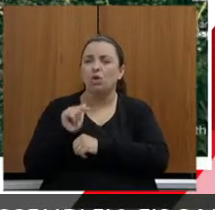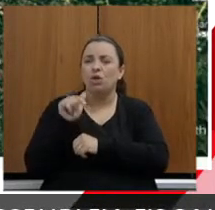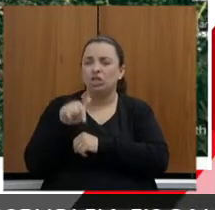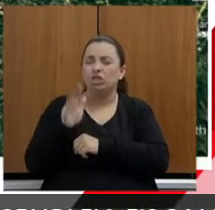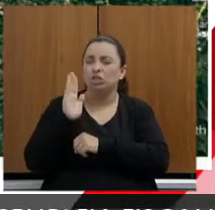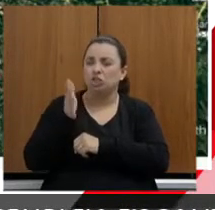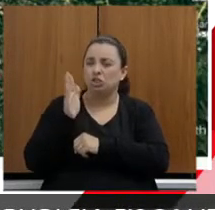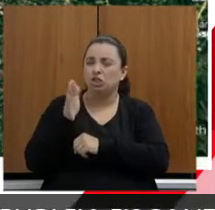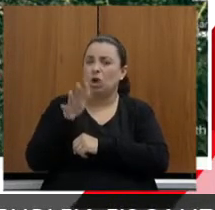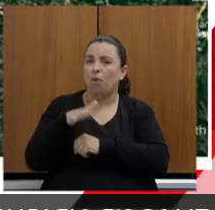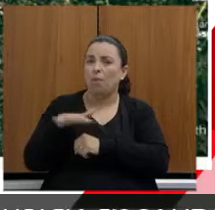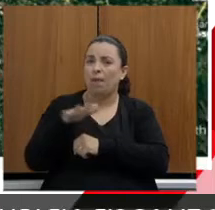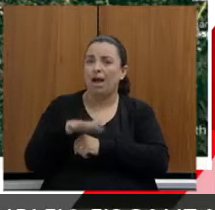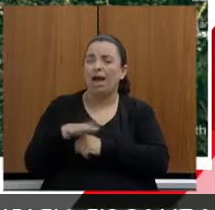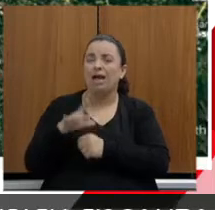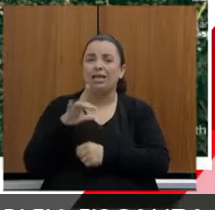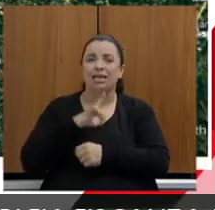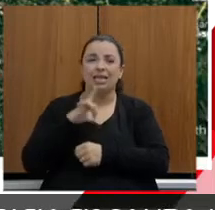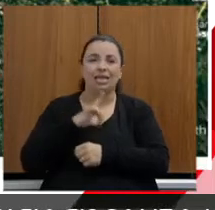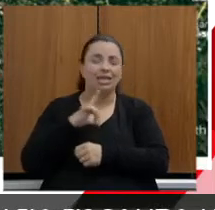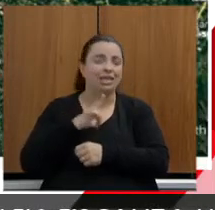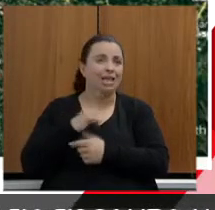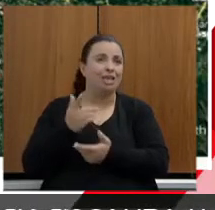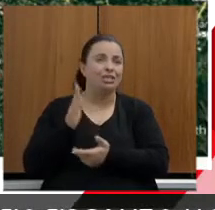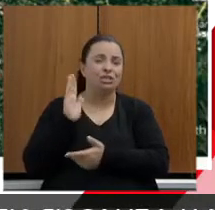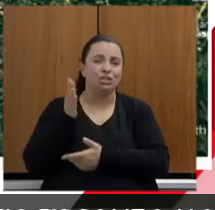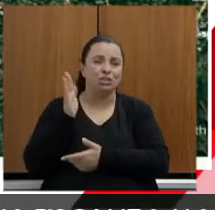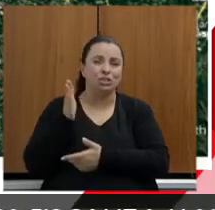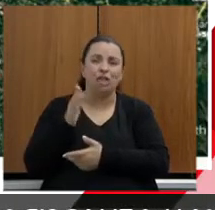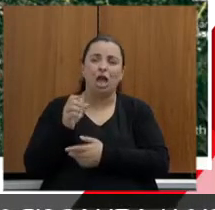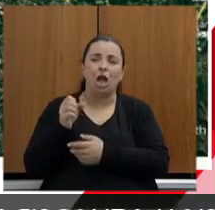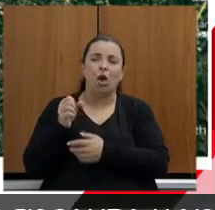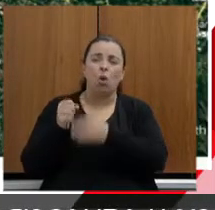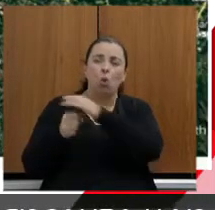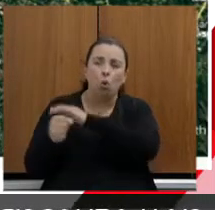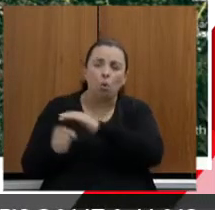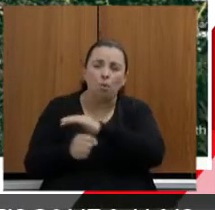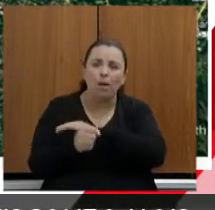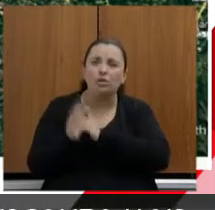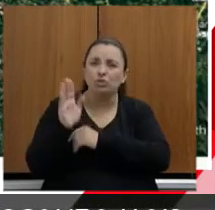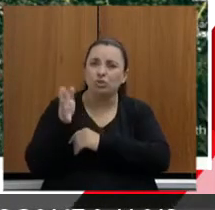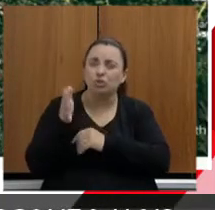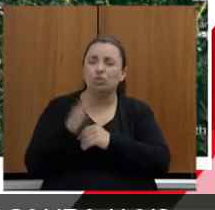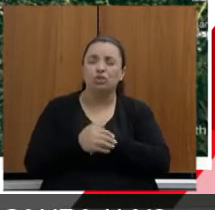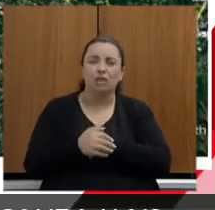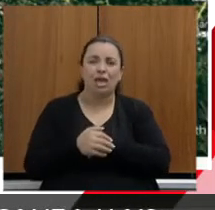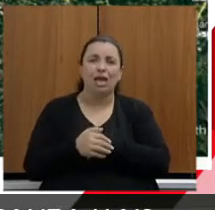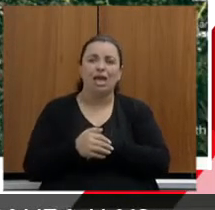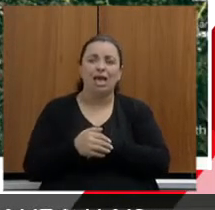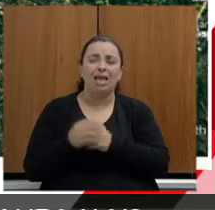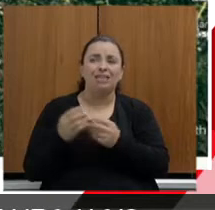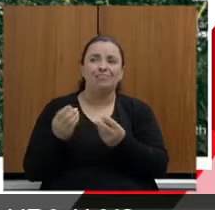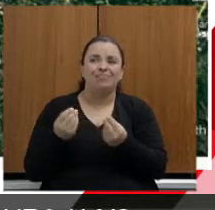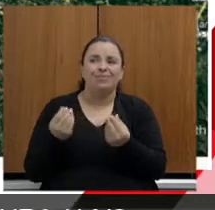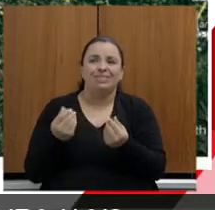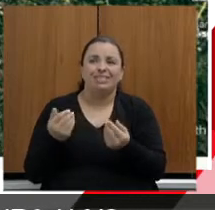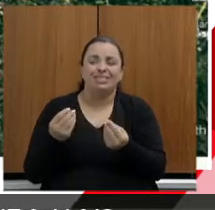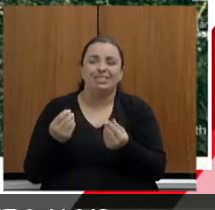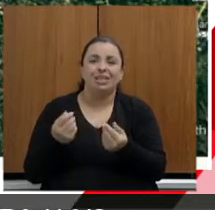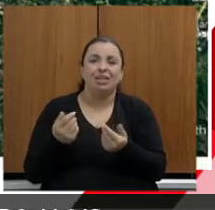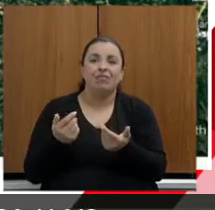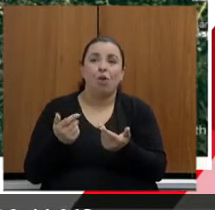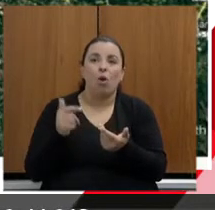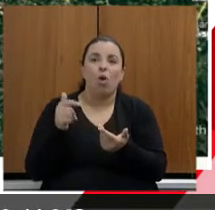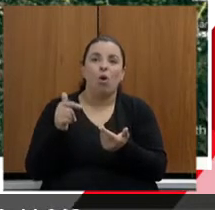jargão ambiental antropizada, quer dizer, uma área que já tem ocupações, já é uma área menos sensível ambientalmente, faria mais sentido.